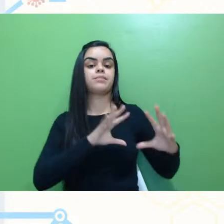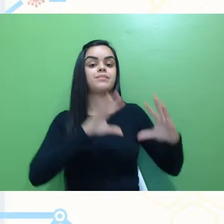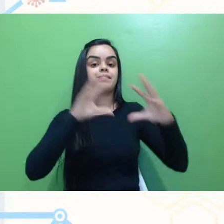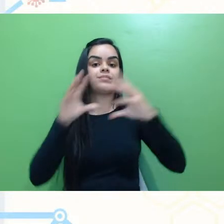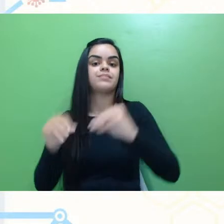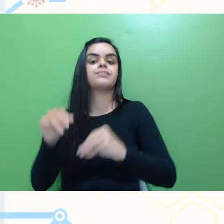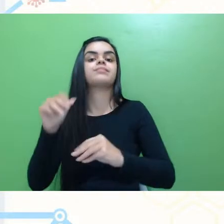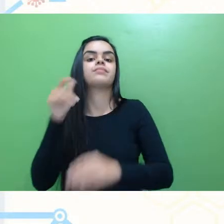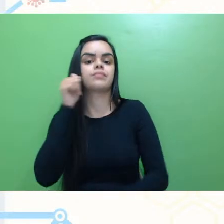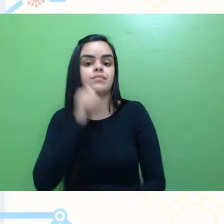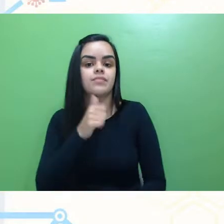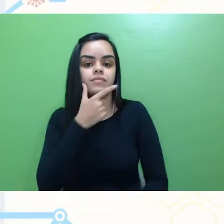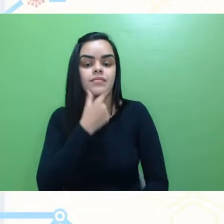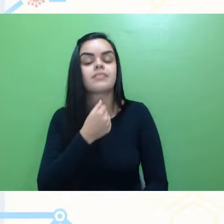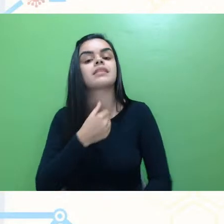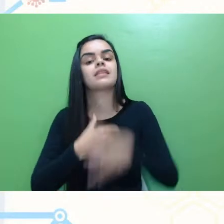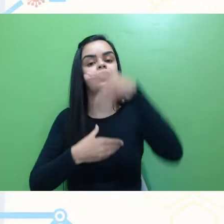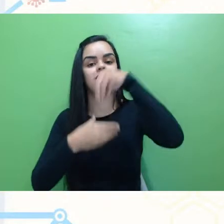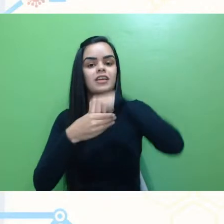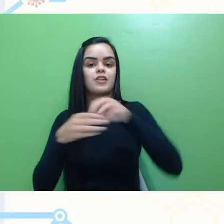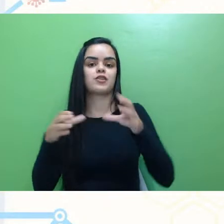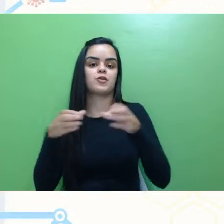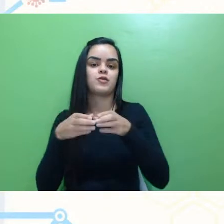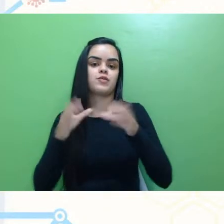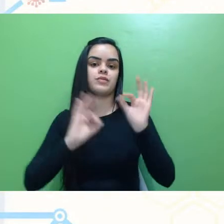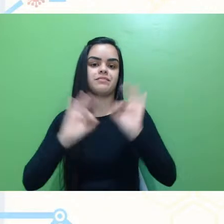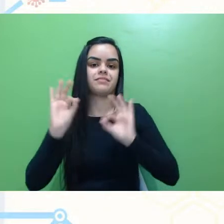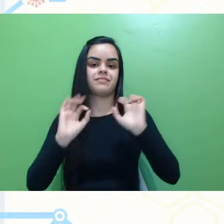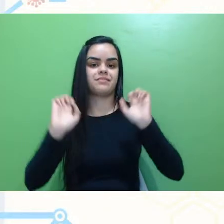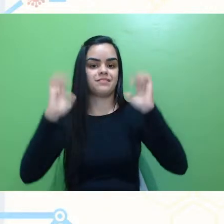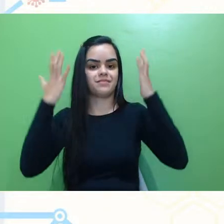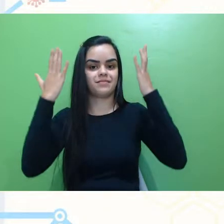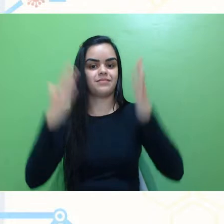todas aí que compõem a comissão organizadora do evento.